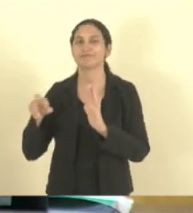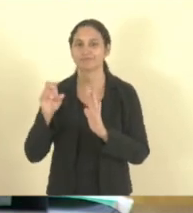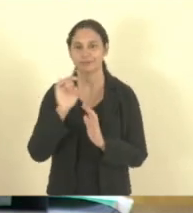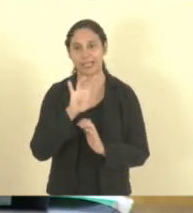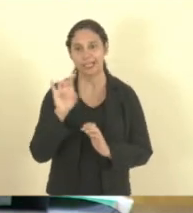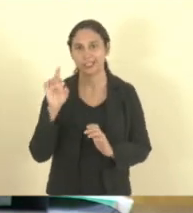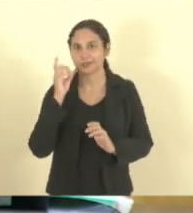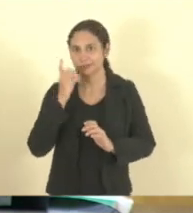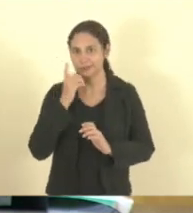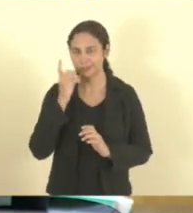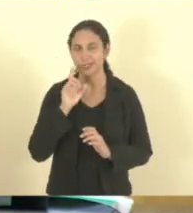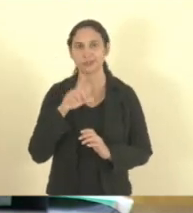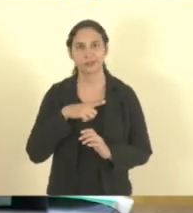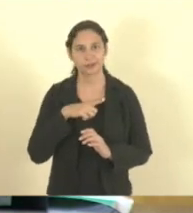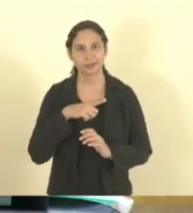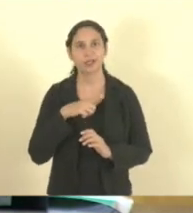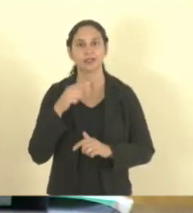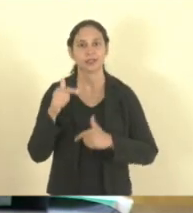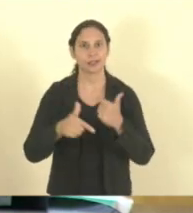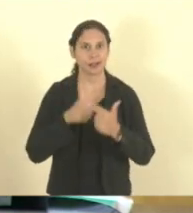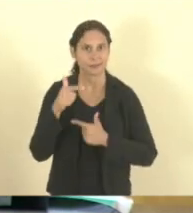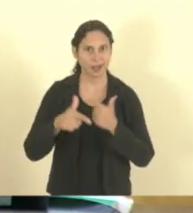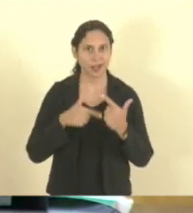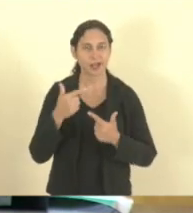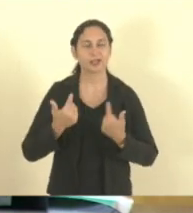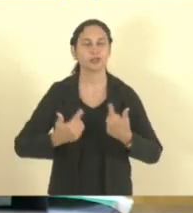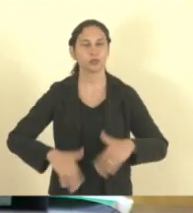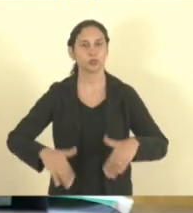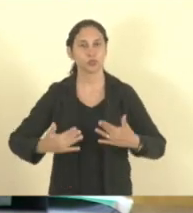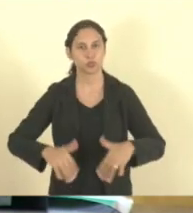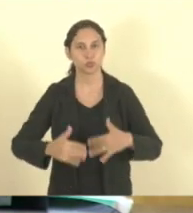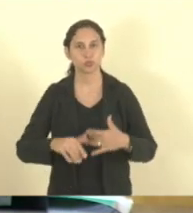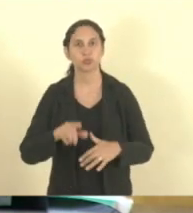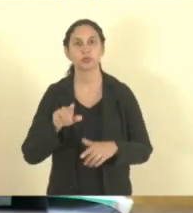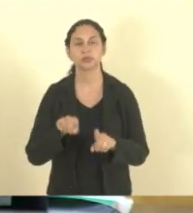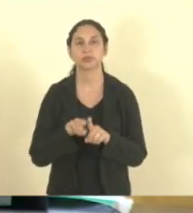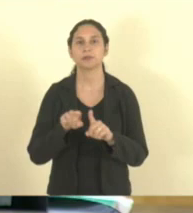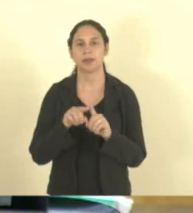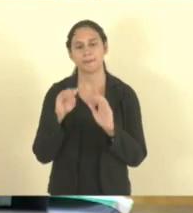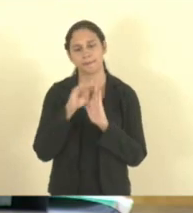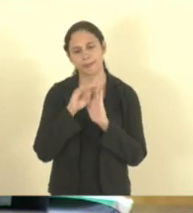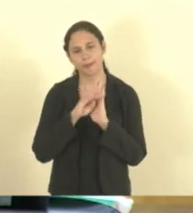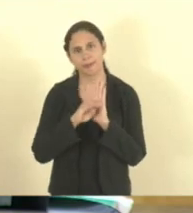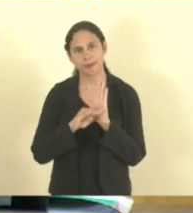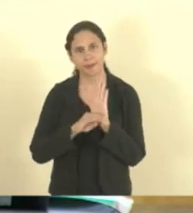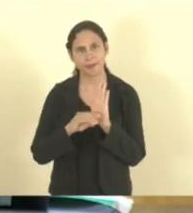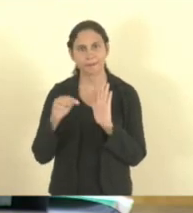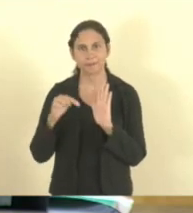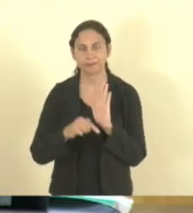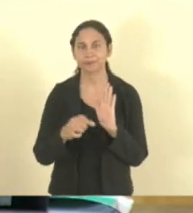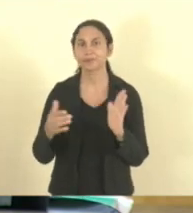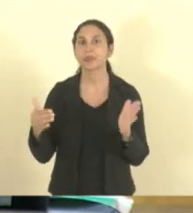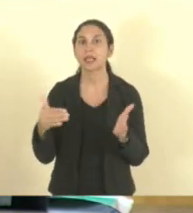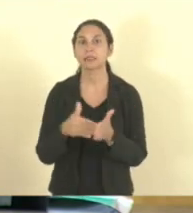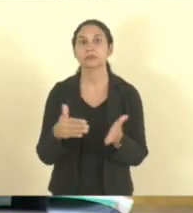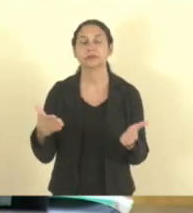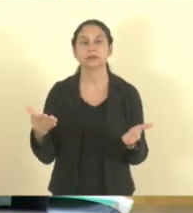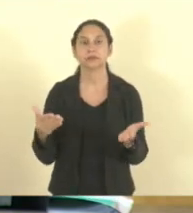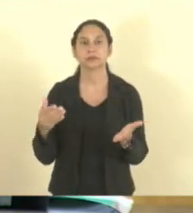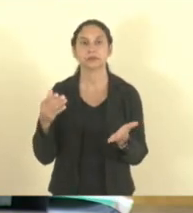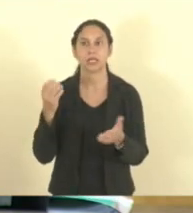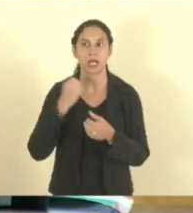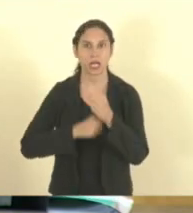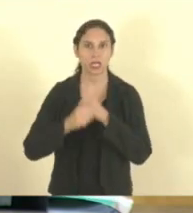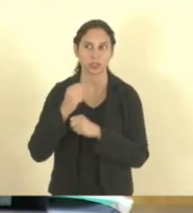trabalha bastante e que vem sendo bem rigorosa na agenda. Nós não tivemos nenhuma reunião do ano passado,